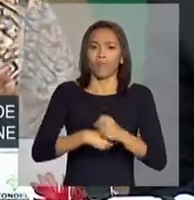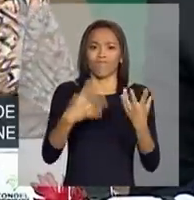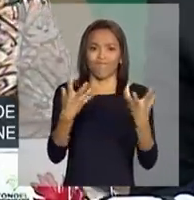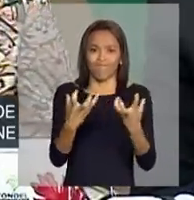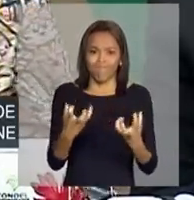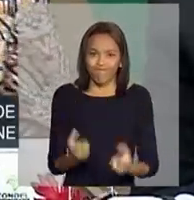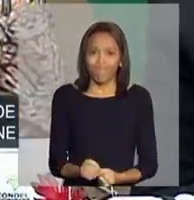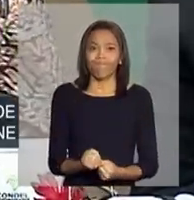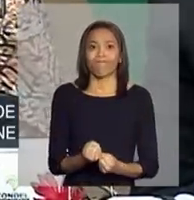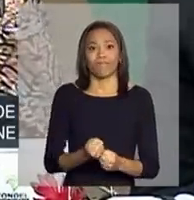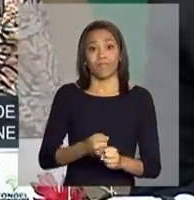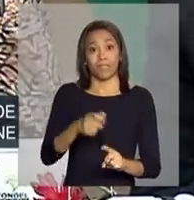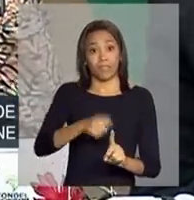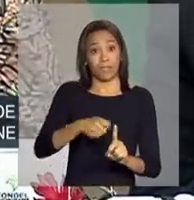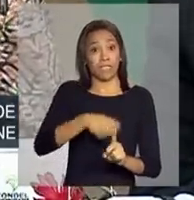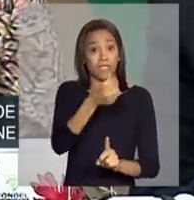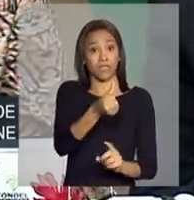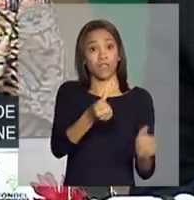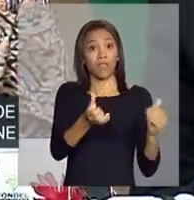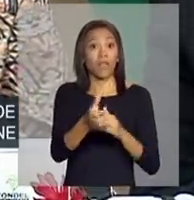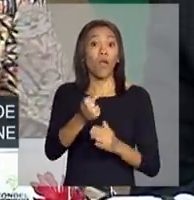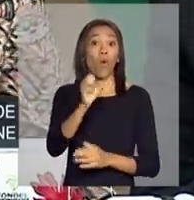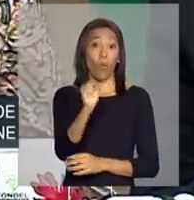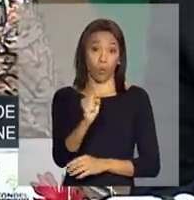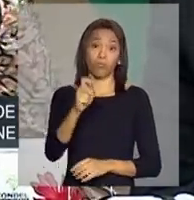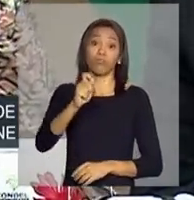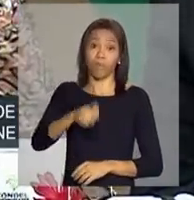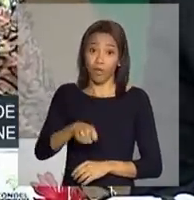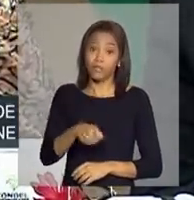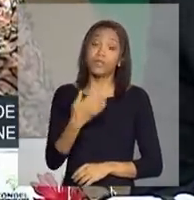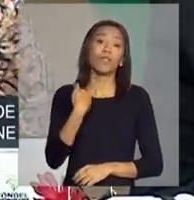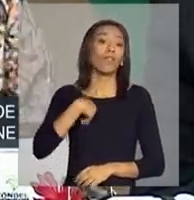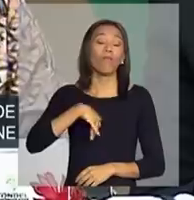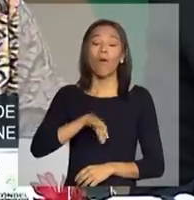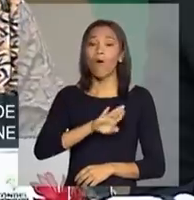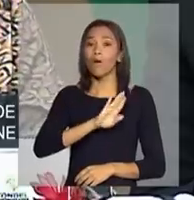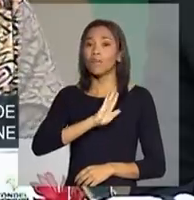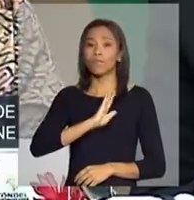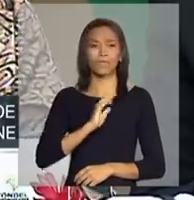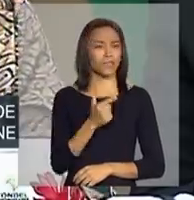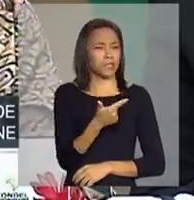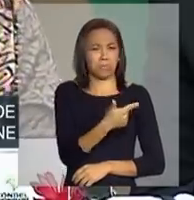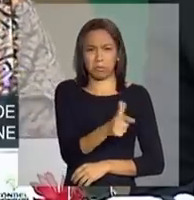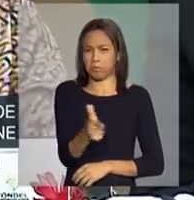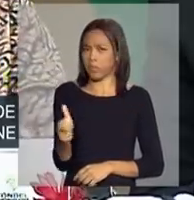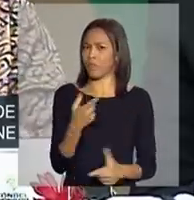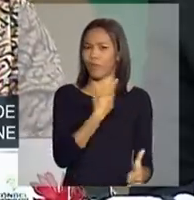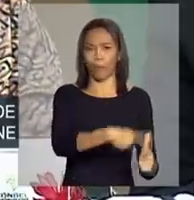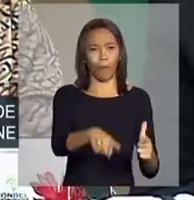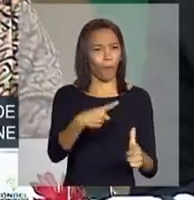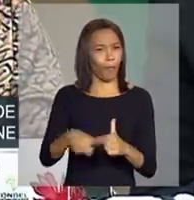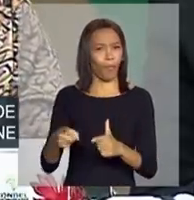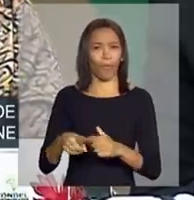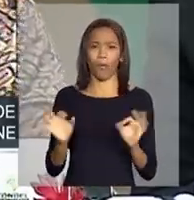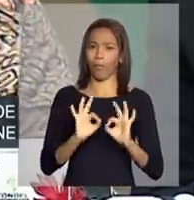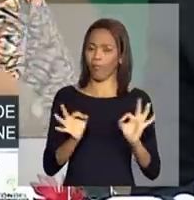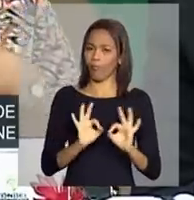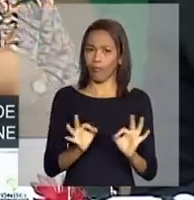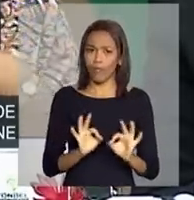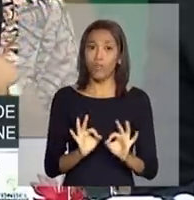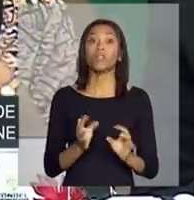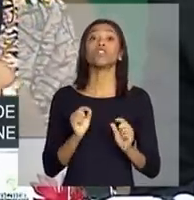durante seis a oito meses, nós não teremos nenhum problema de sustentar